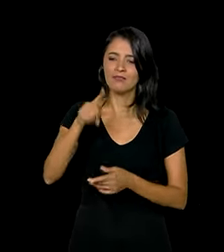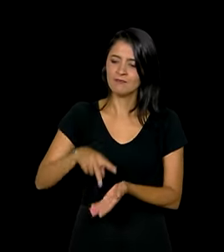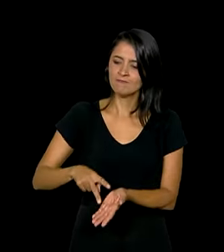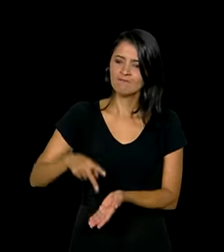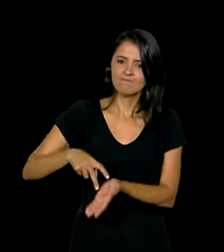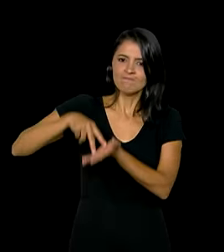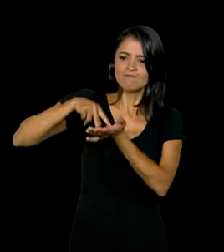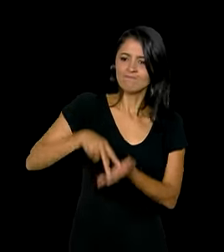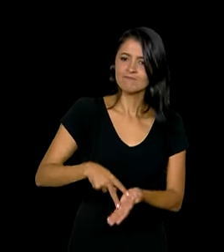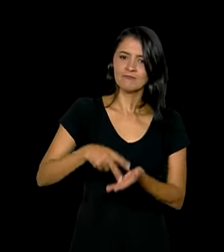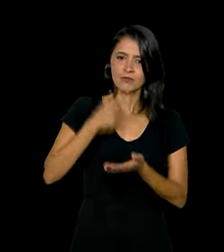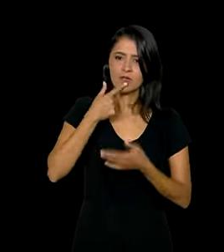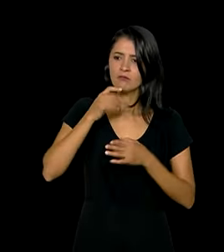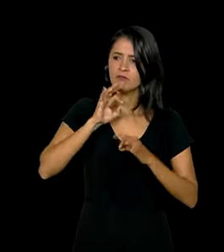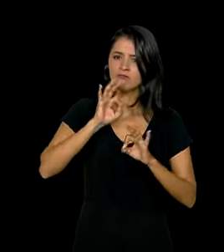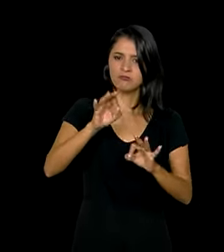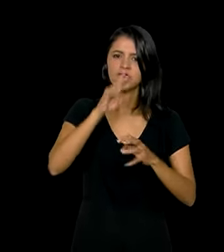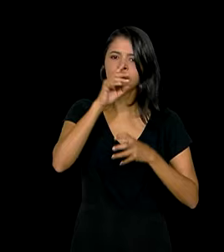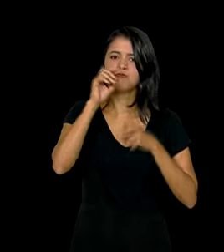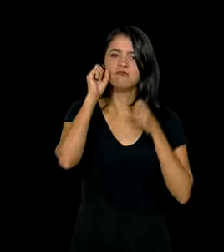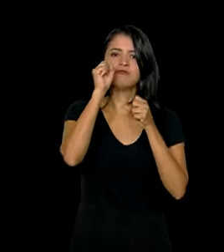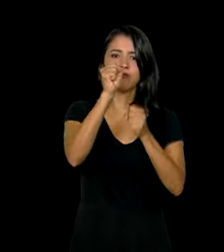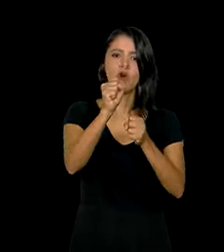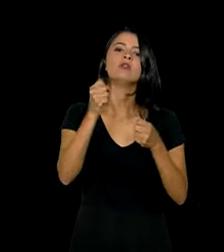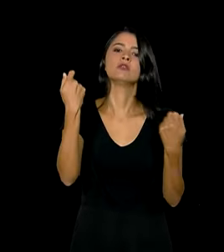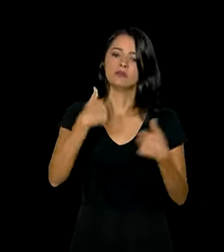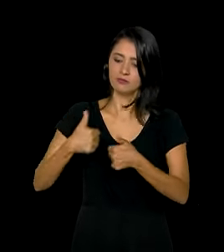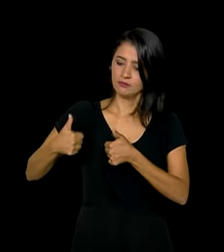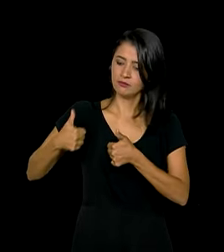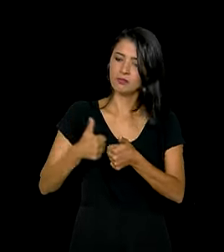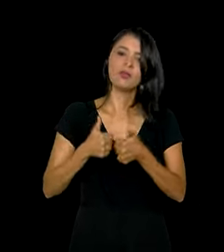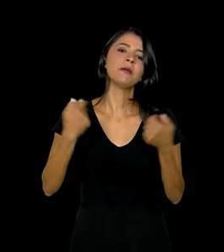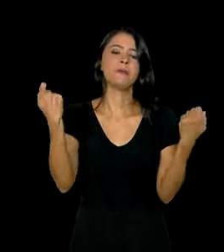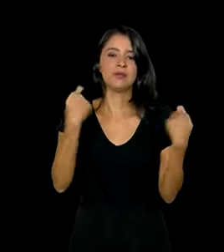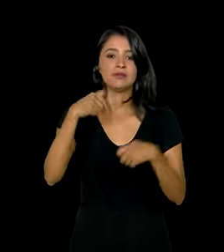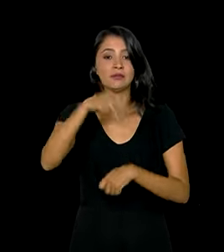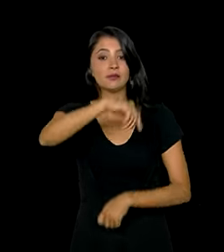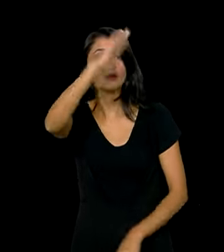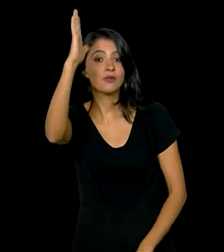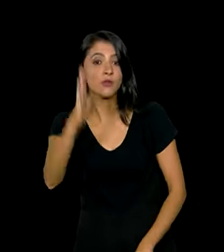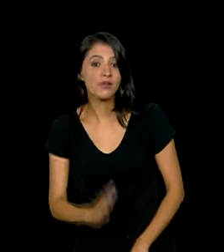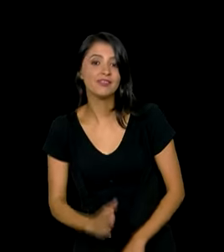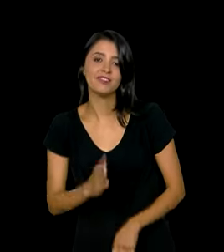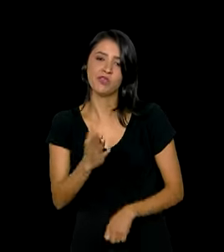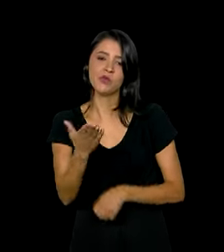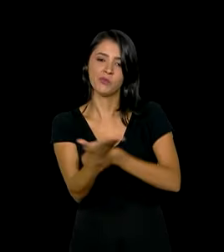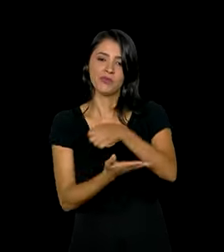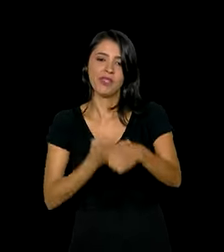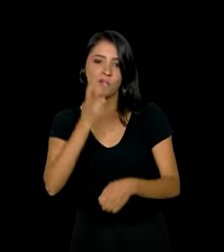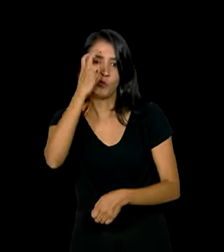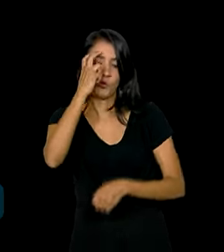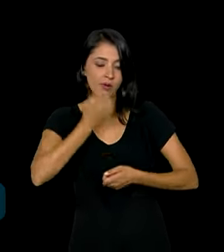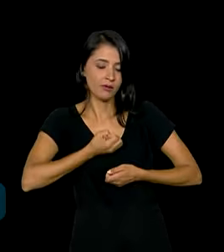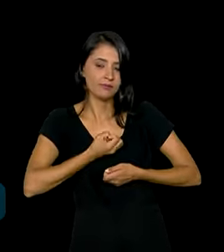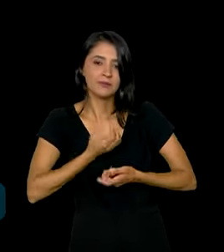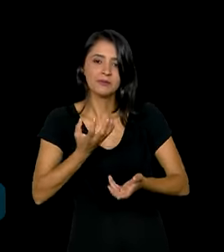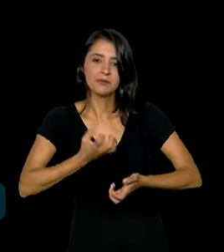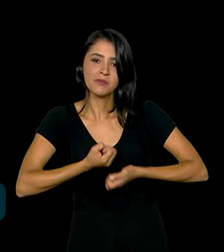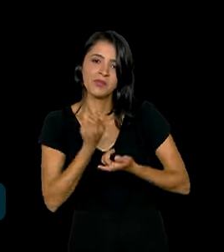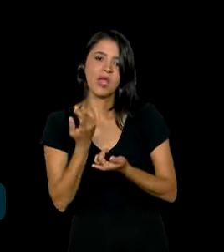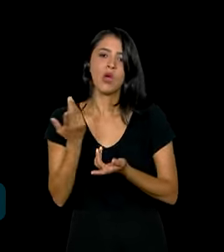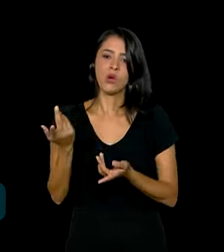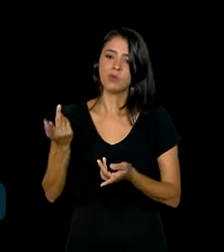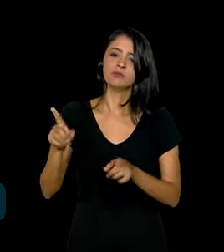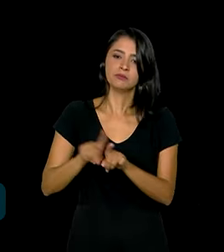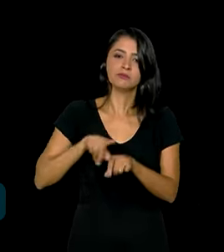e é uma necessidade dessa aproximação do Brasil através da sua cultura e da sua expressão com os países da